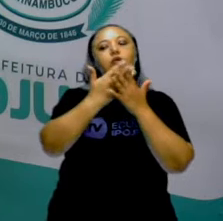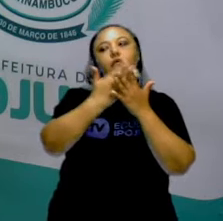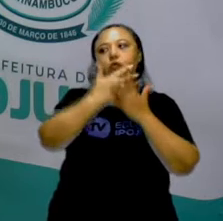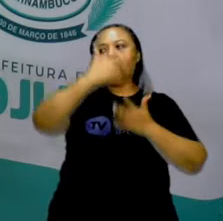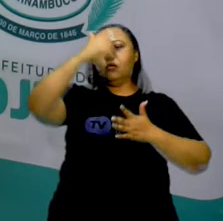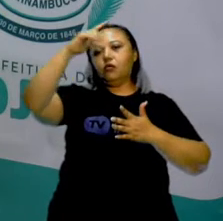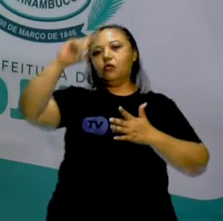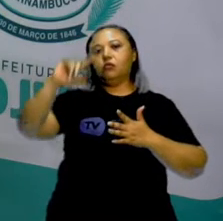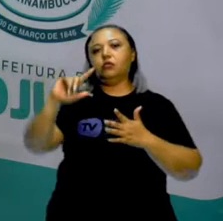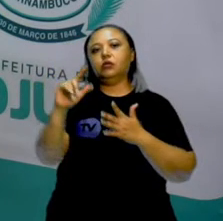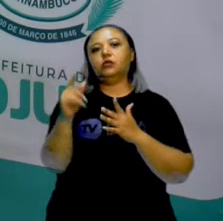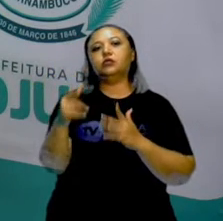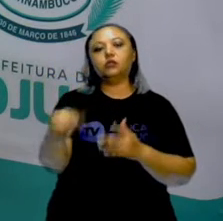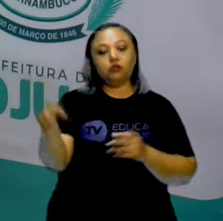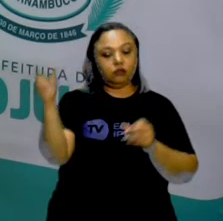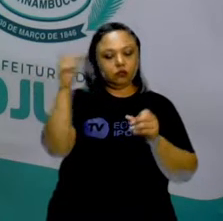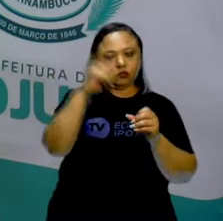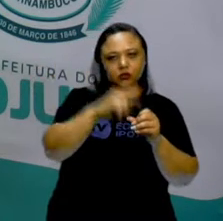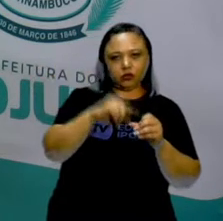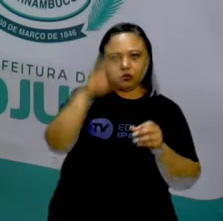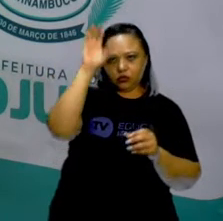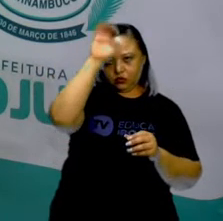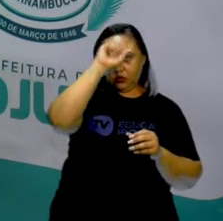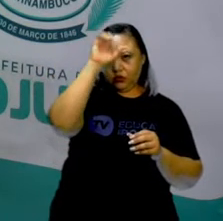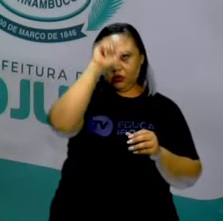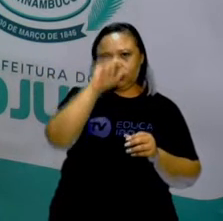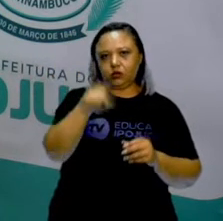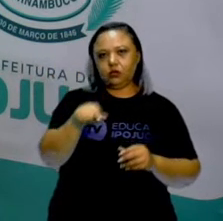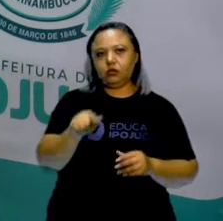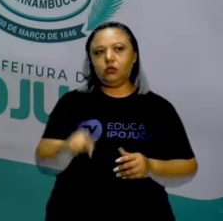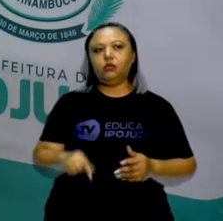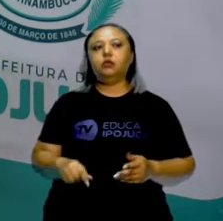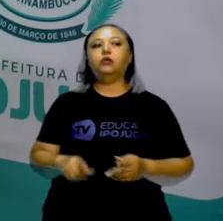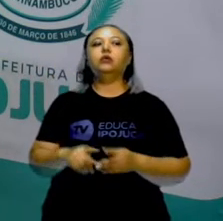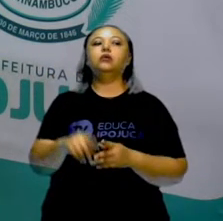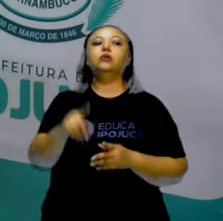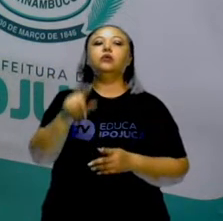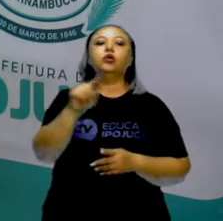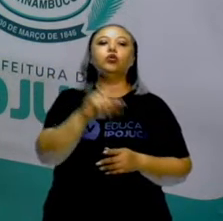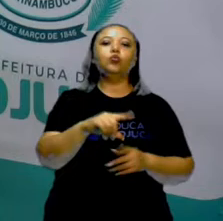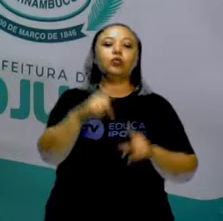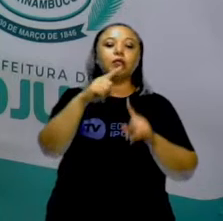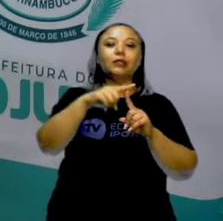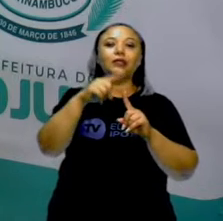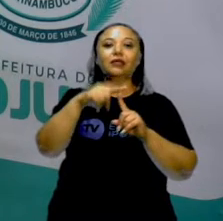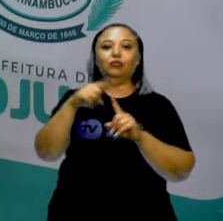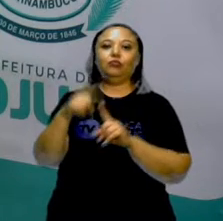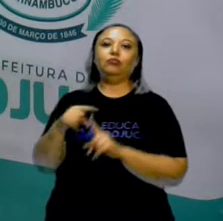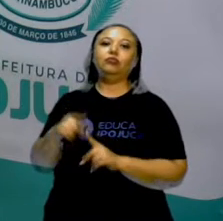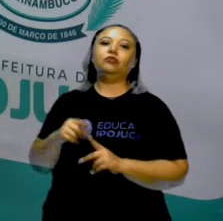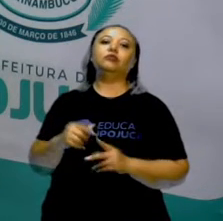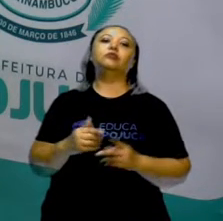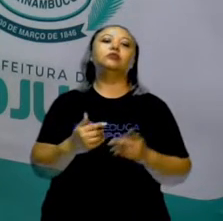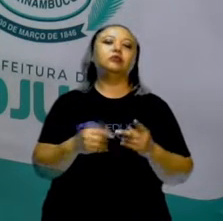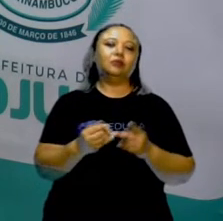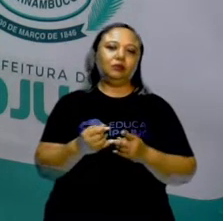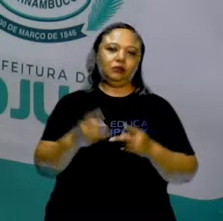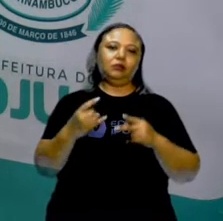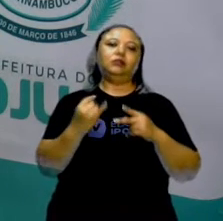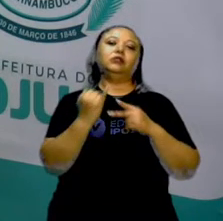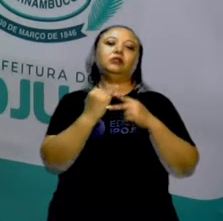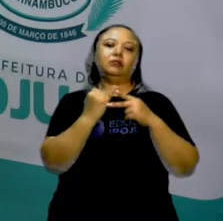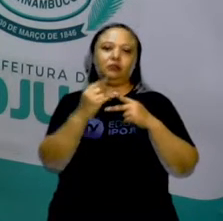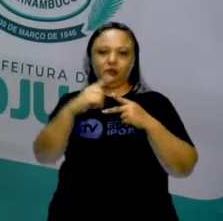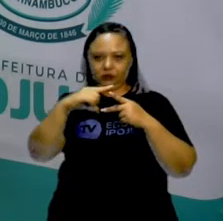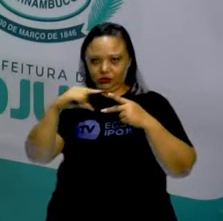retomar isso aí. E também vamos falar sobre quais são esses tipos de polígonos convexos, quais são os